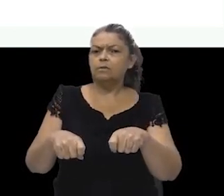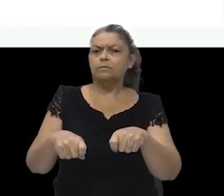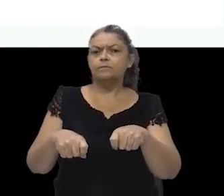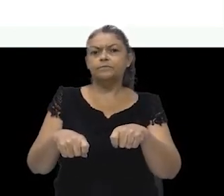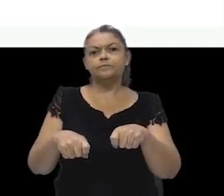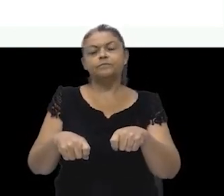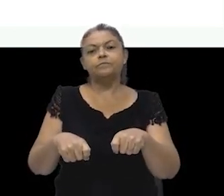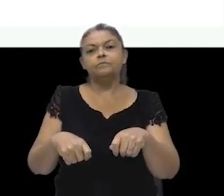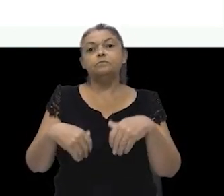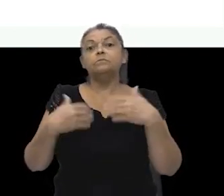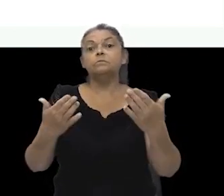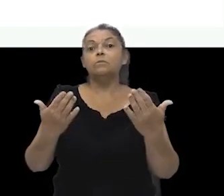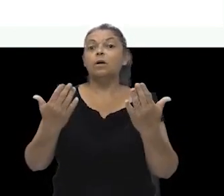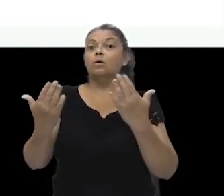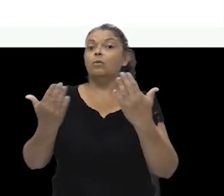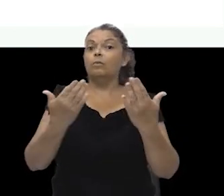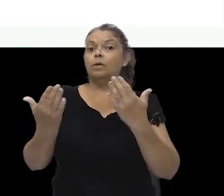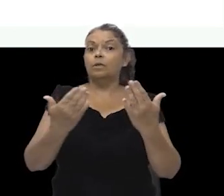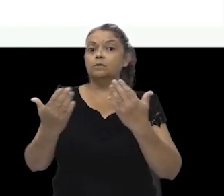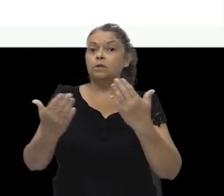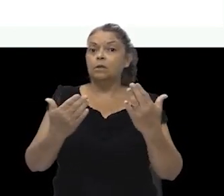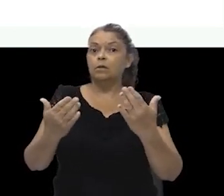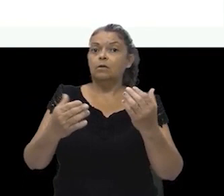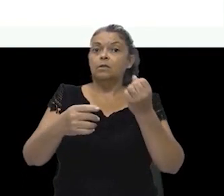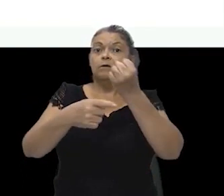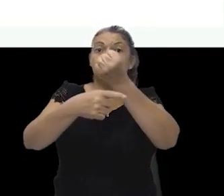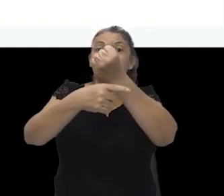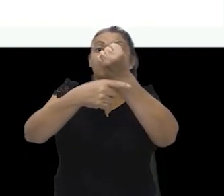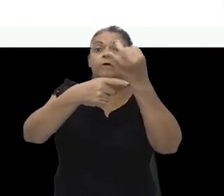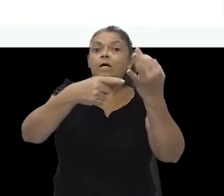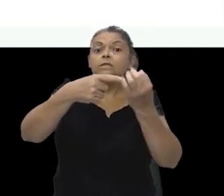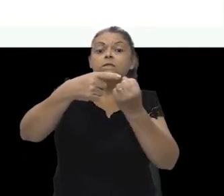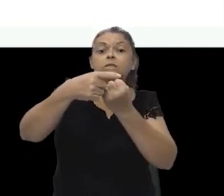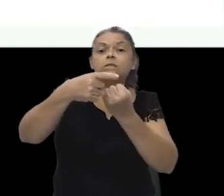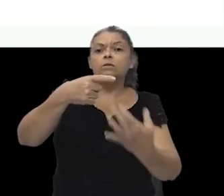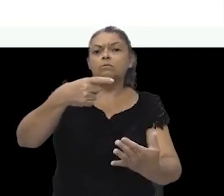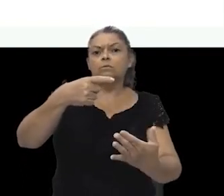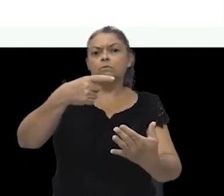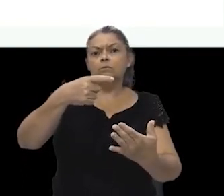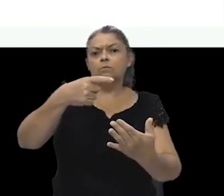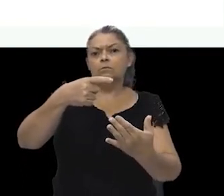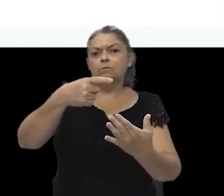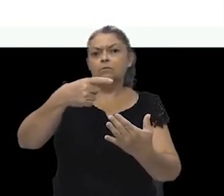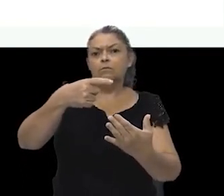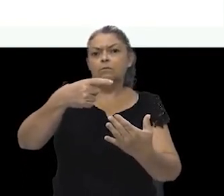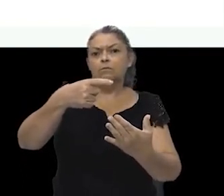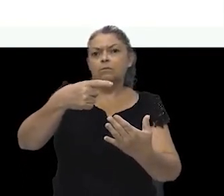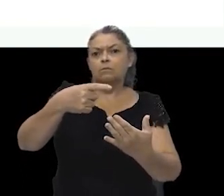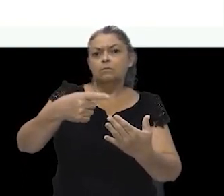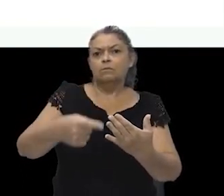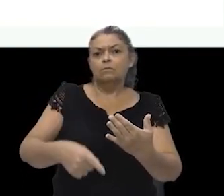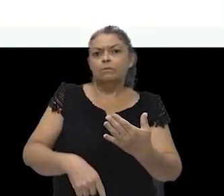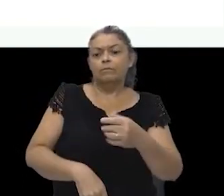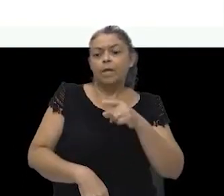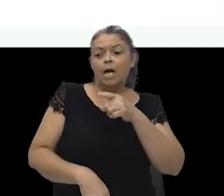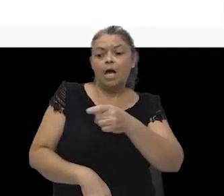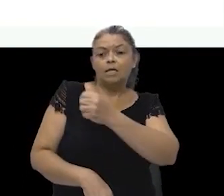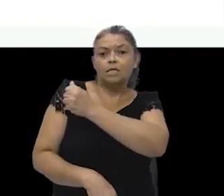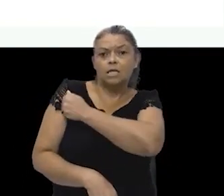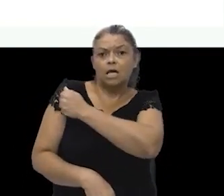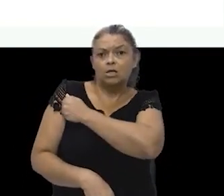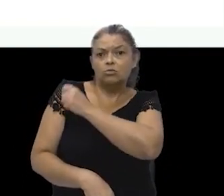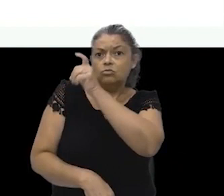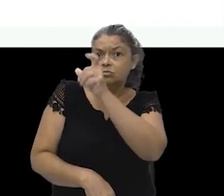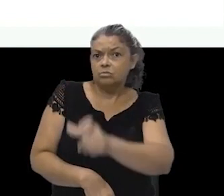possibilidades. Essa comparação em forma de fração. No caso aqui, da nossa aluna